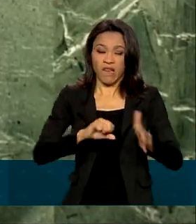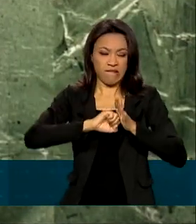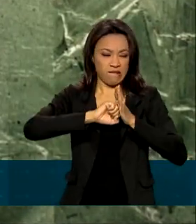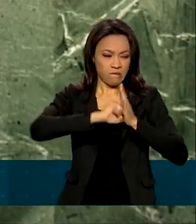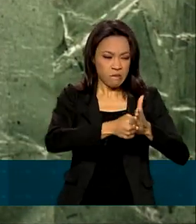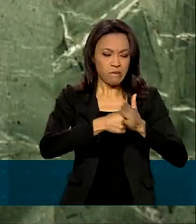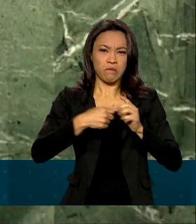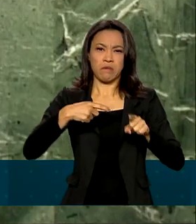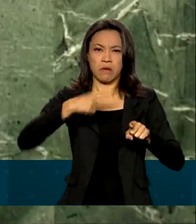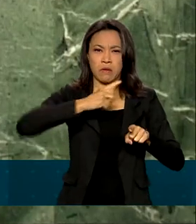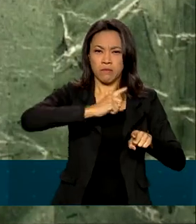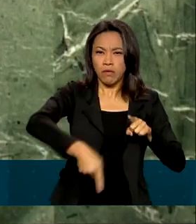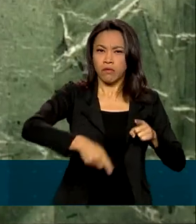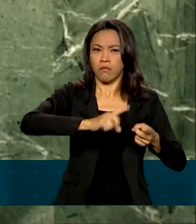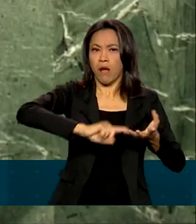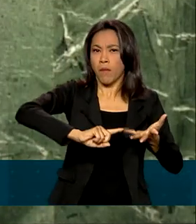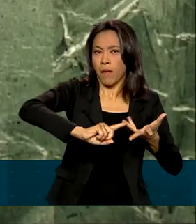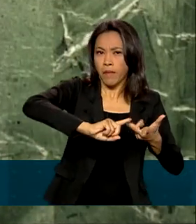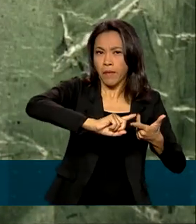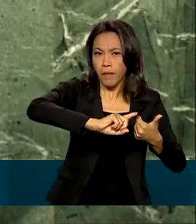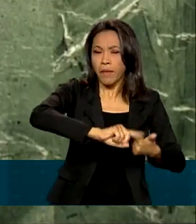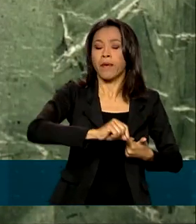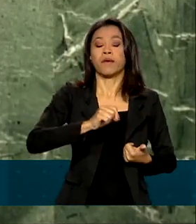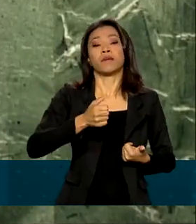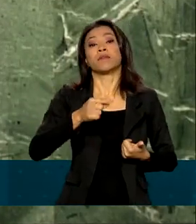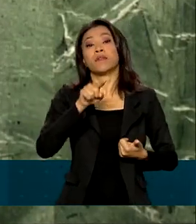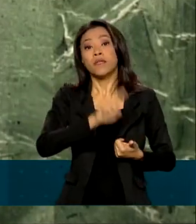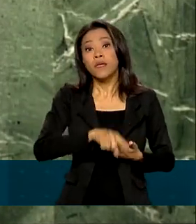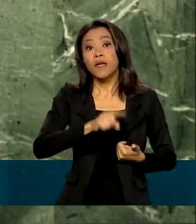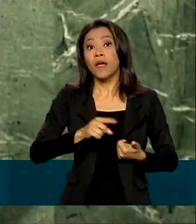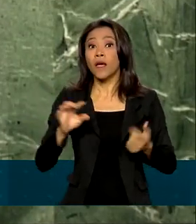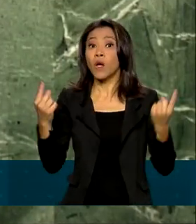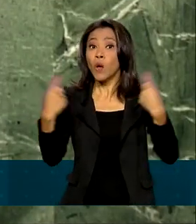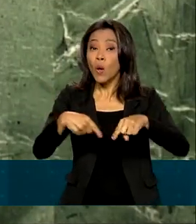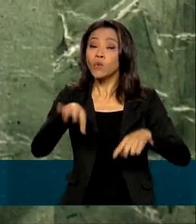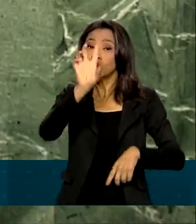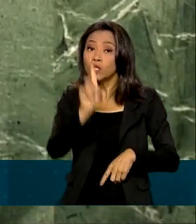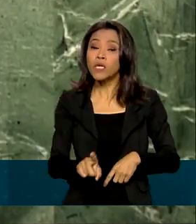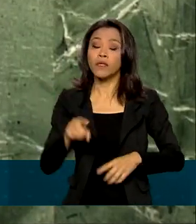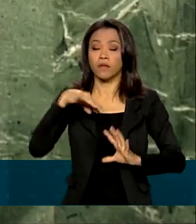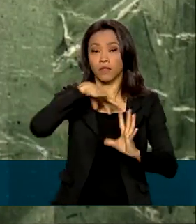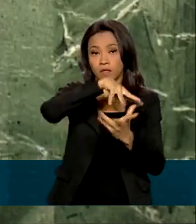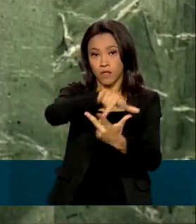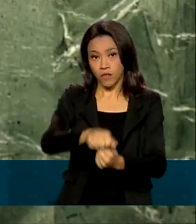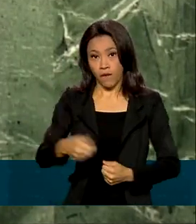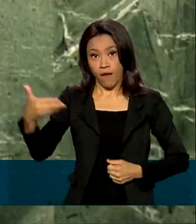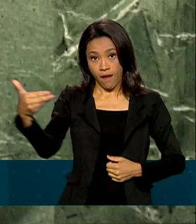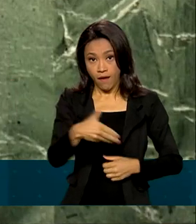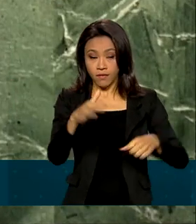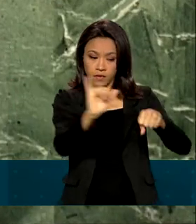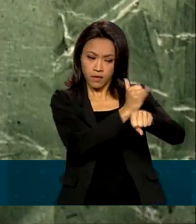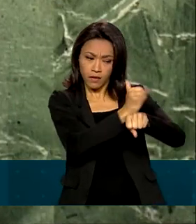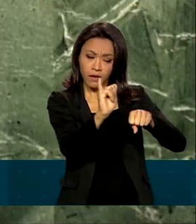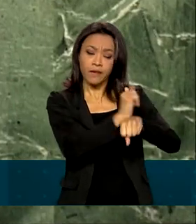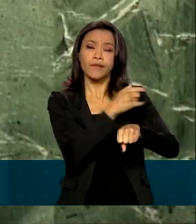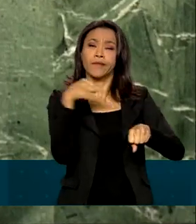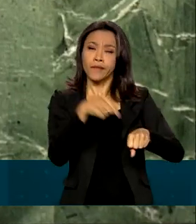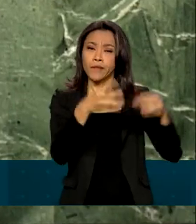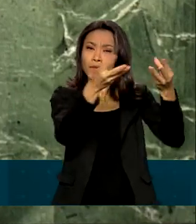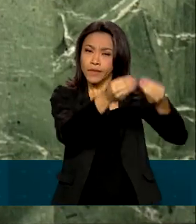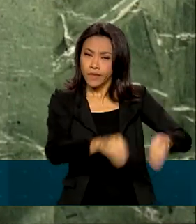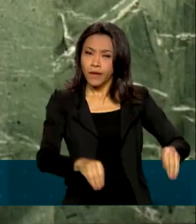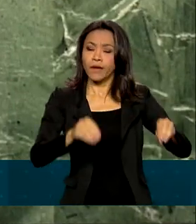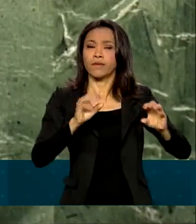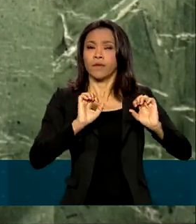unilaterais e seletivas, contrárias ao direito internacional. Essas medidas têm prejudicado a retomada da